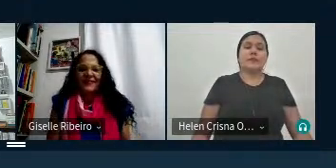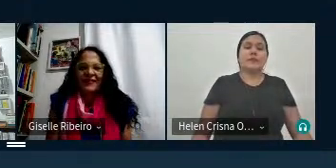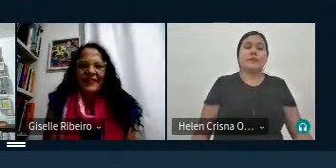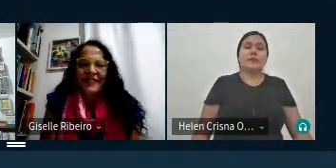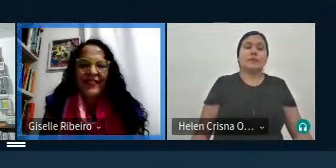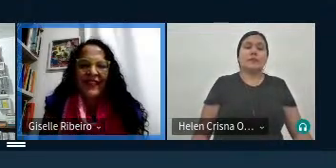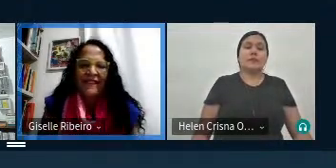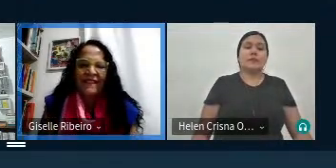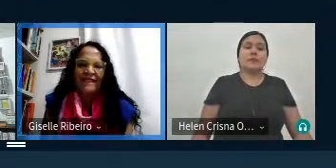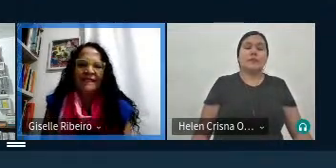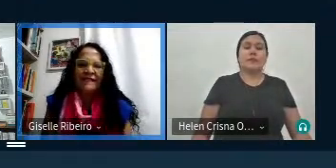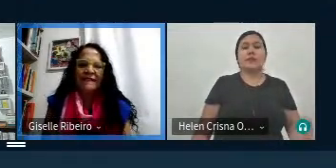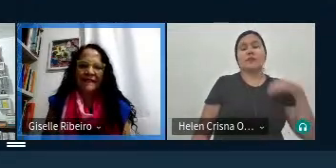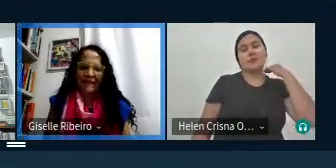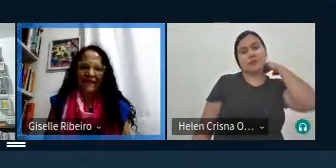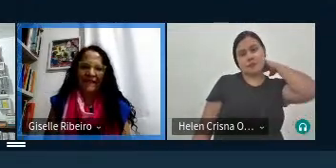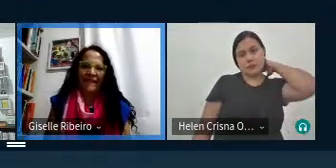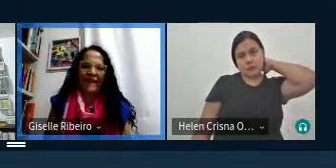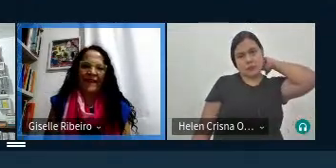isso